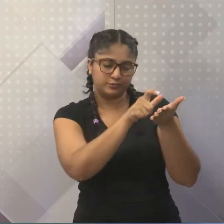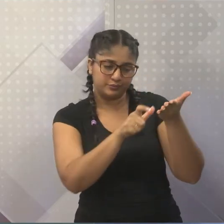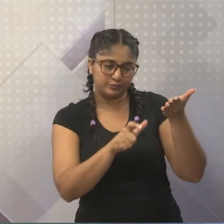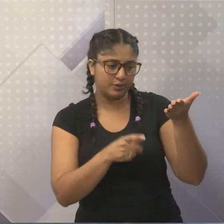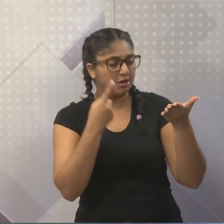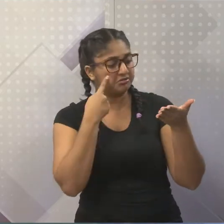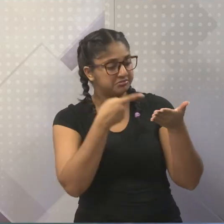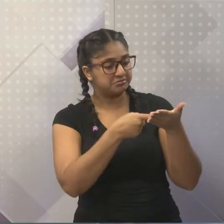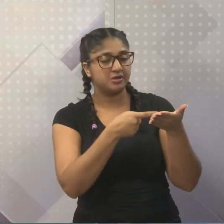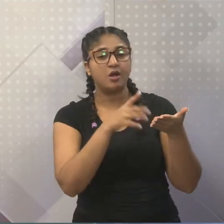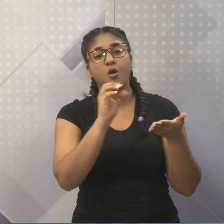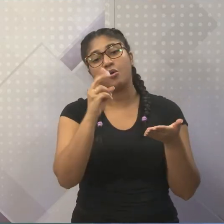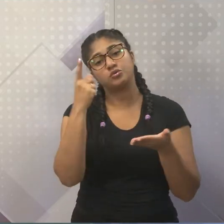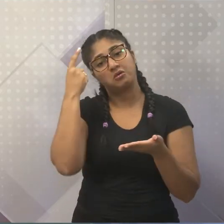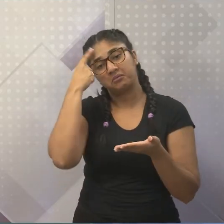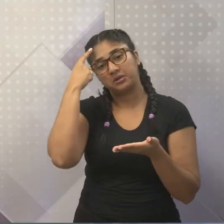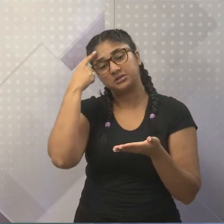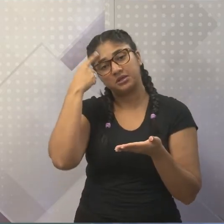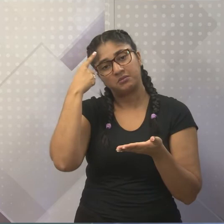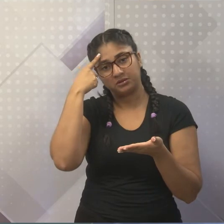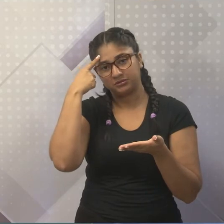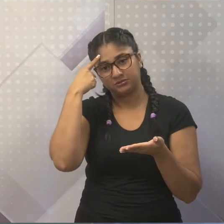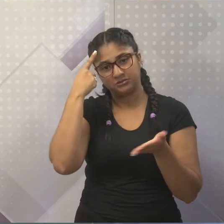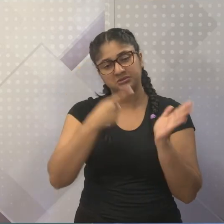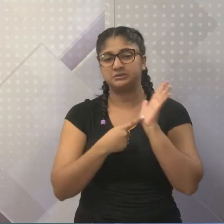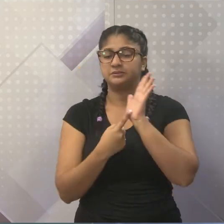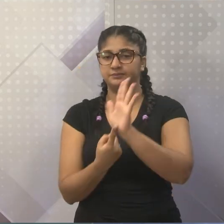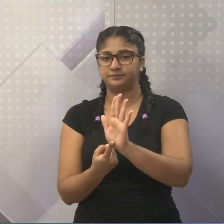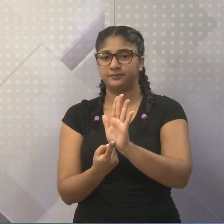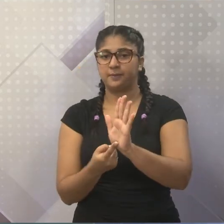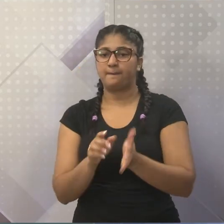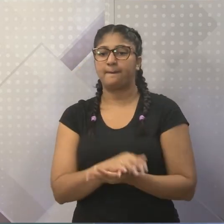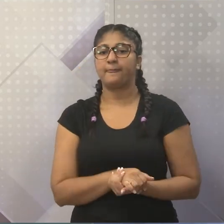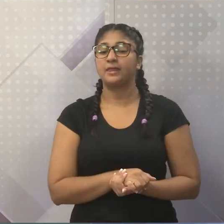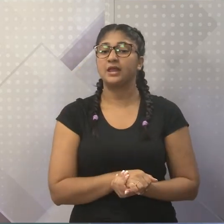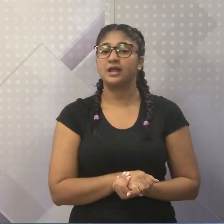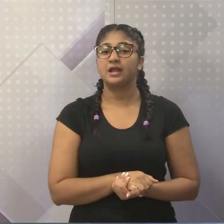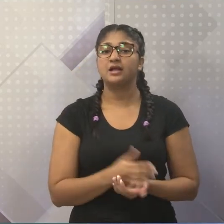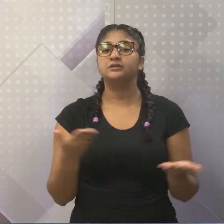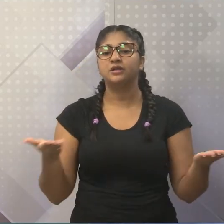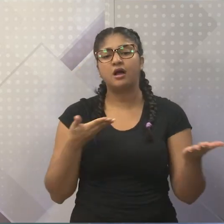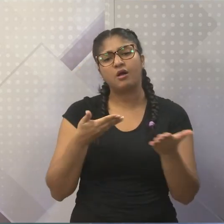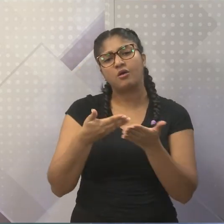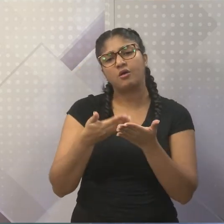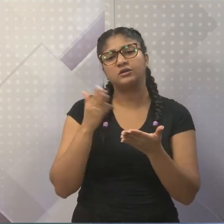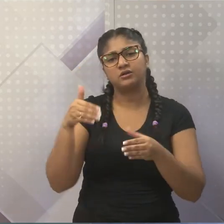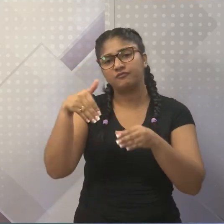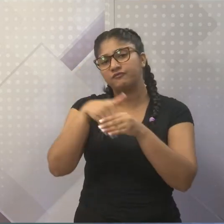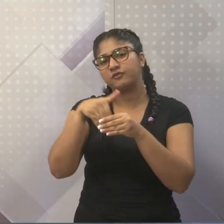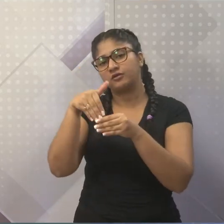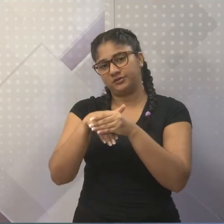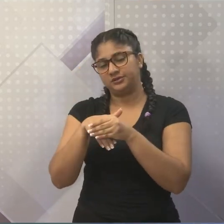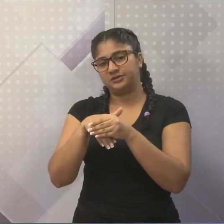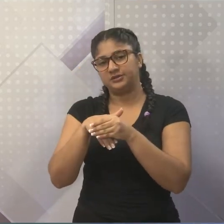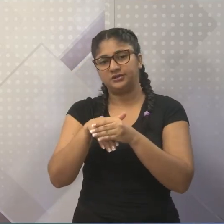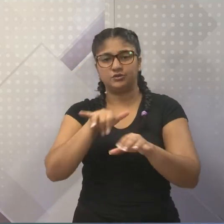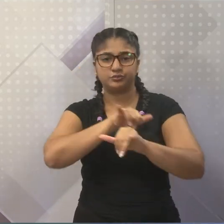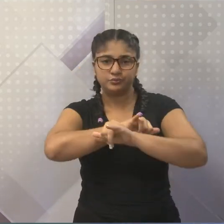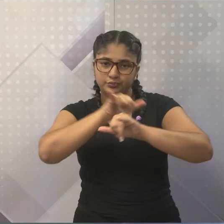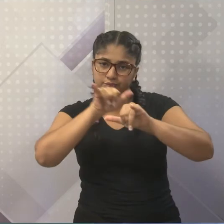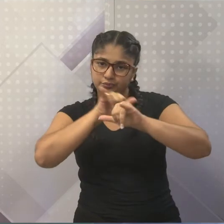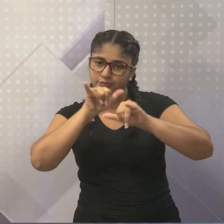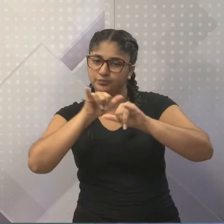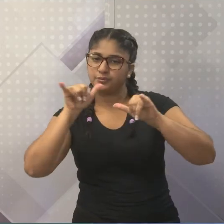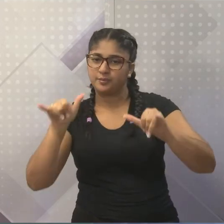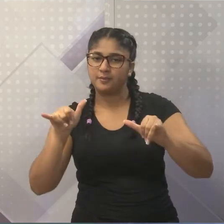e às vezes é simplesmente uma ideia. vivemos agora recentemente a questão eleitoral. E a propaganda daquilo é